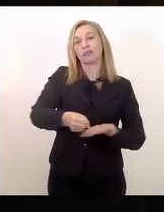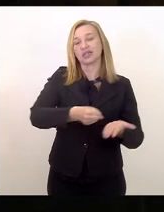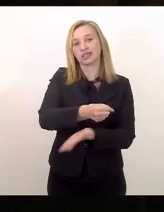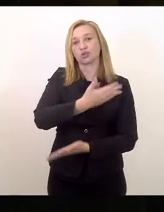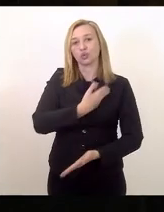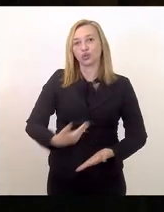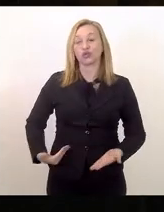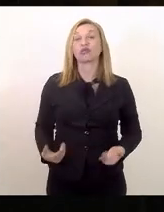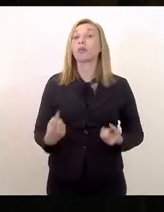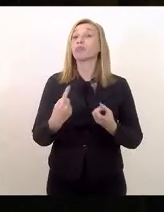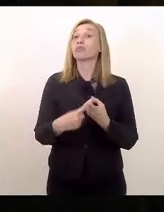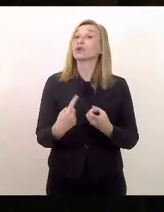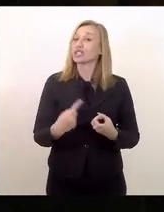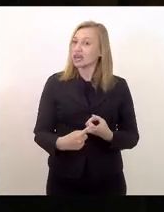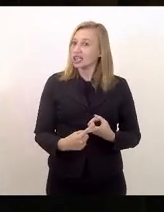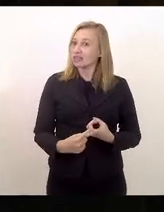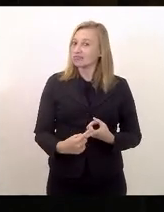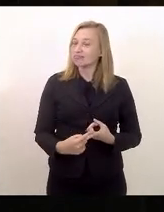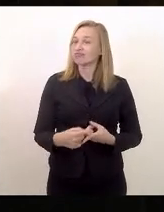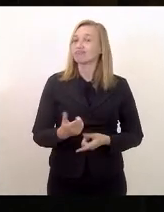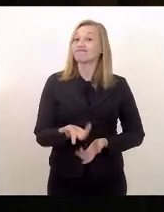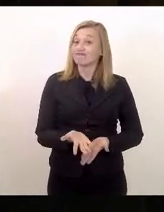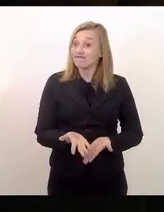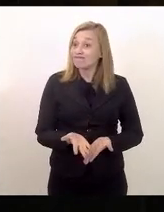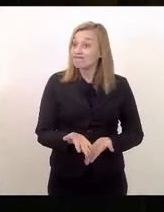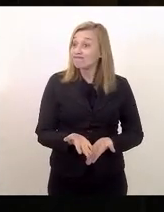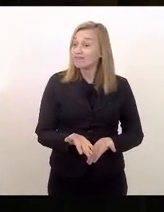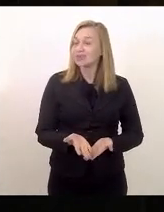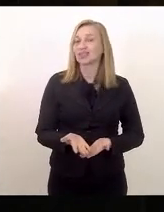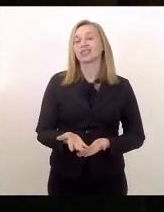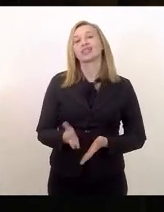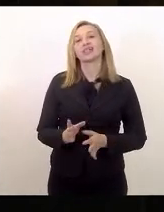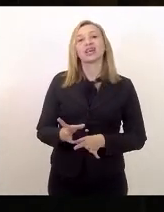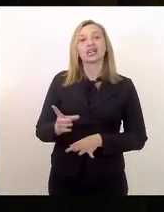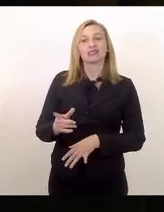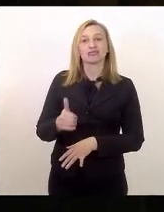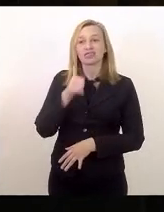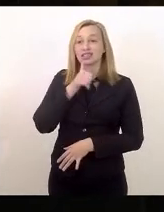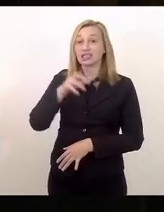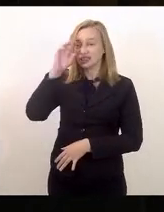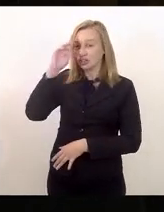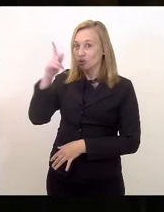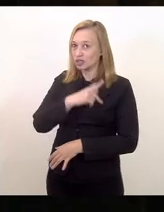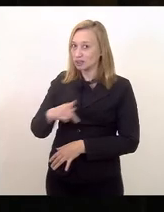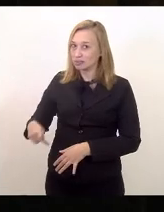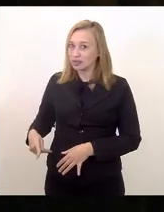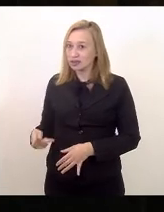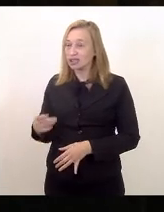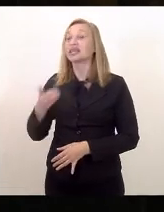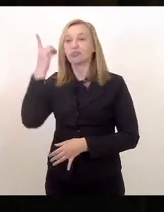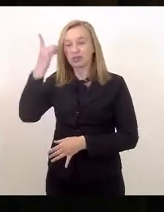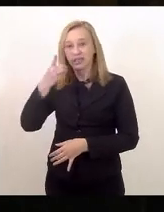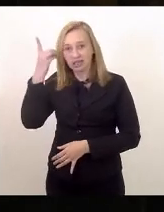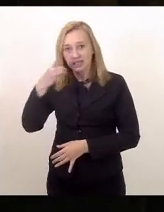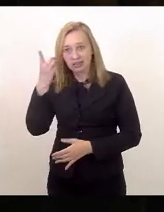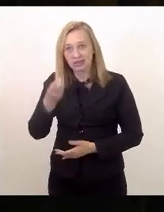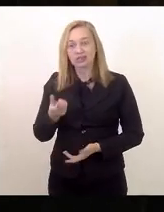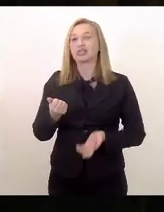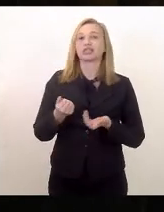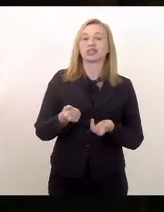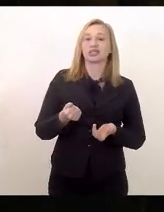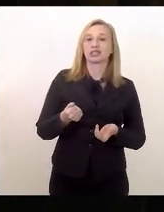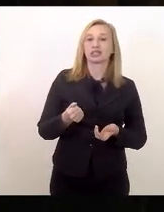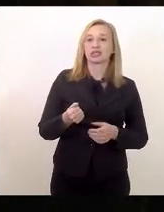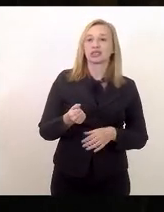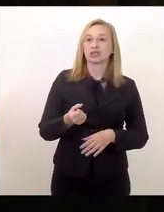Porque tem uma máxima, senhora deputada, que registra que quanto